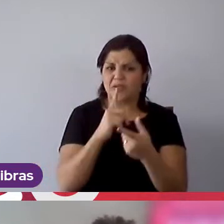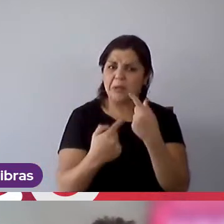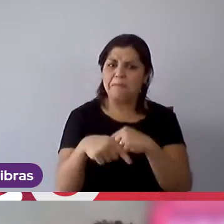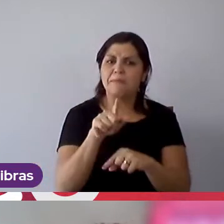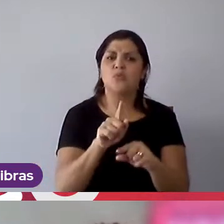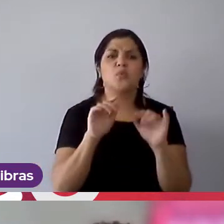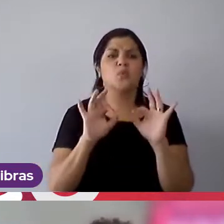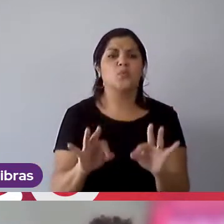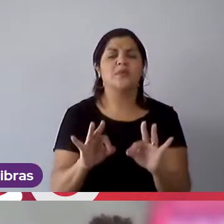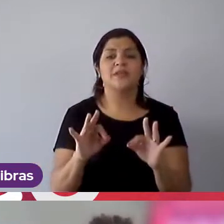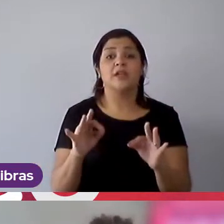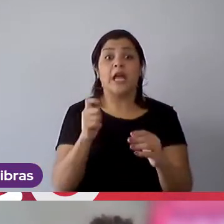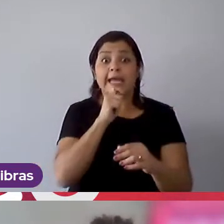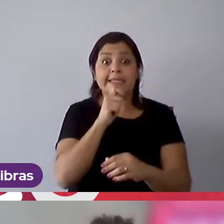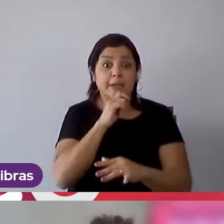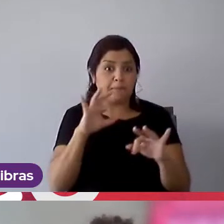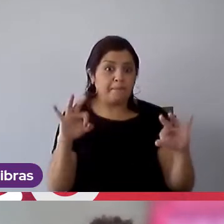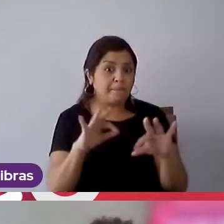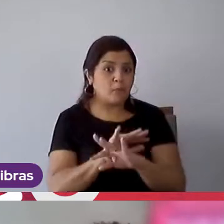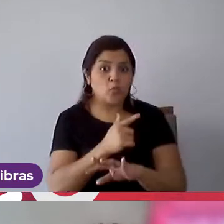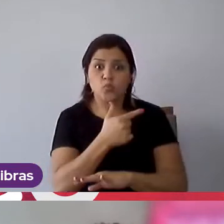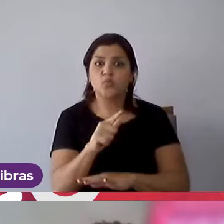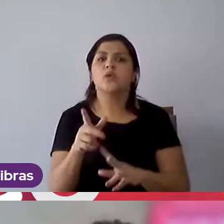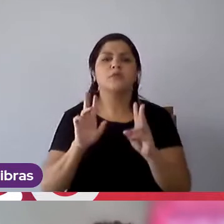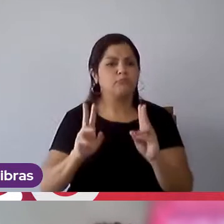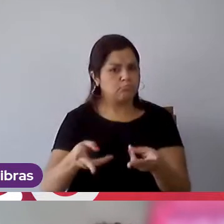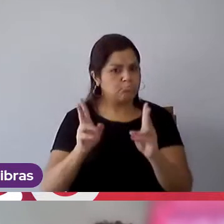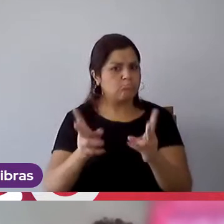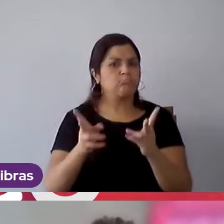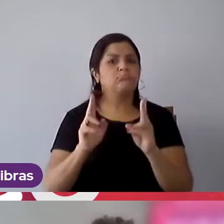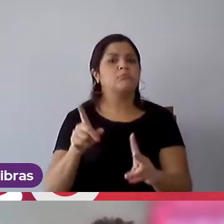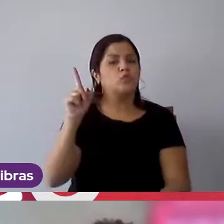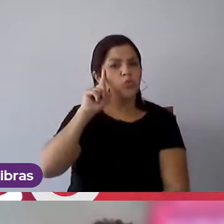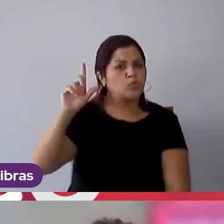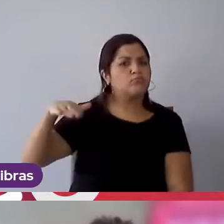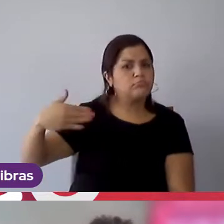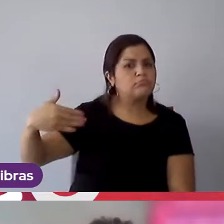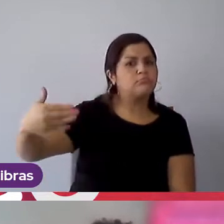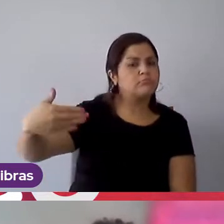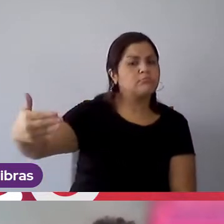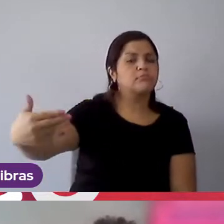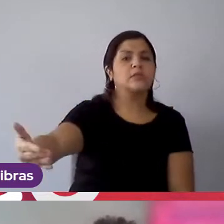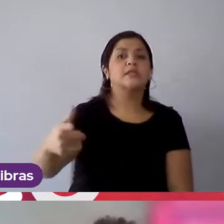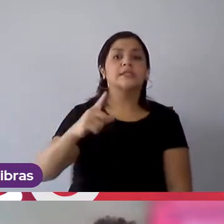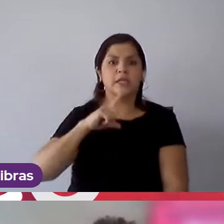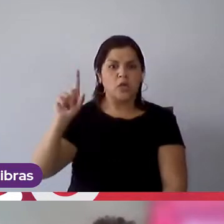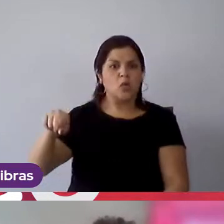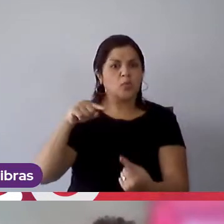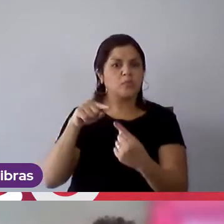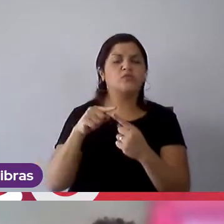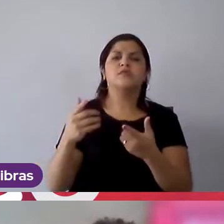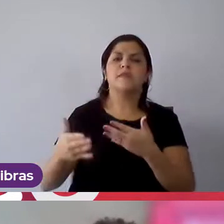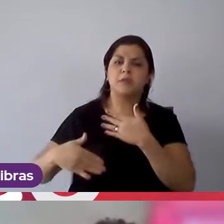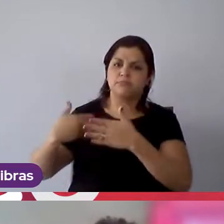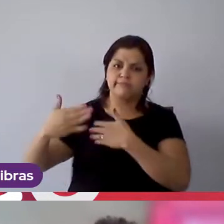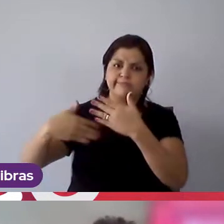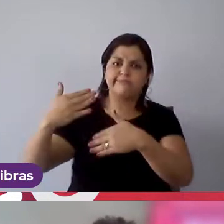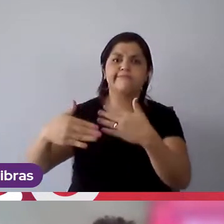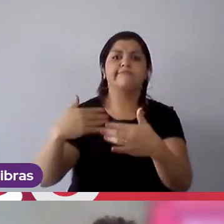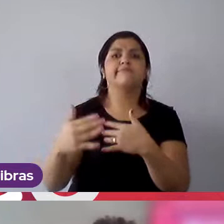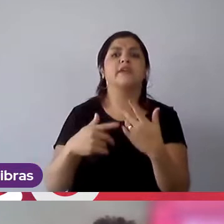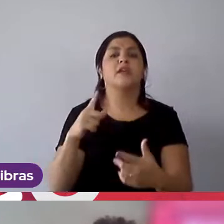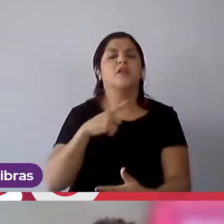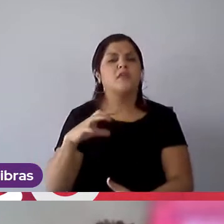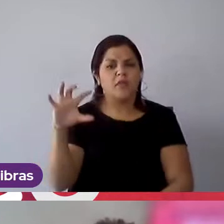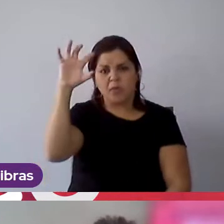mas não é um objetivo terminado. Ele é constante, ele é todos os dias, esse meu objetivo ele aumenta e ele cresce conforme o que eu